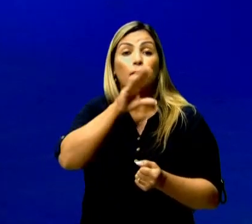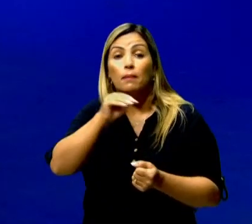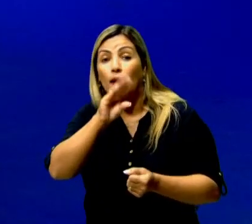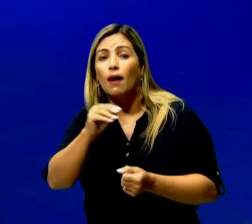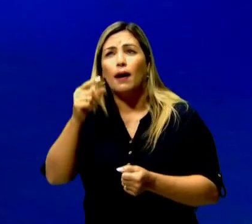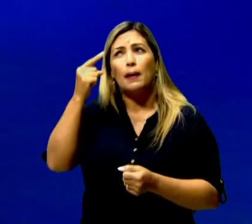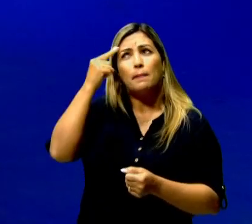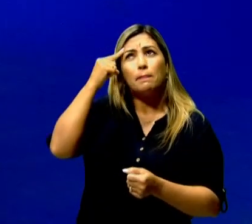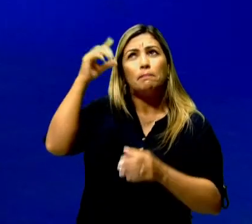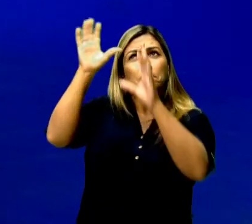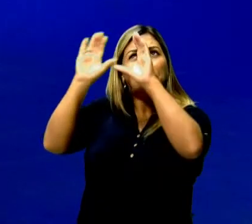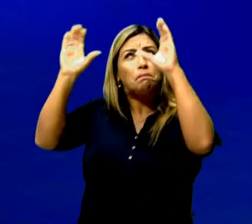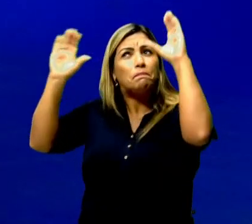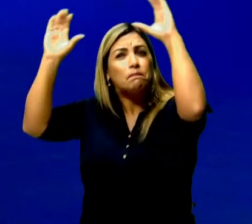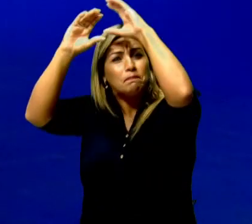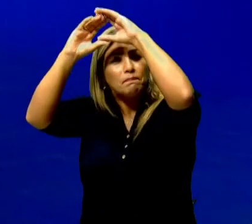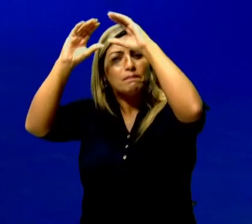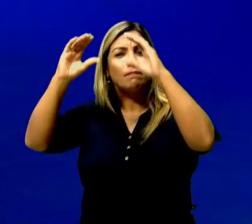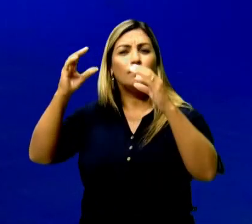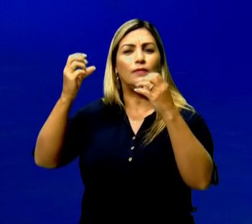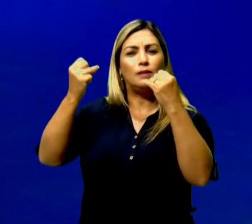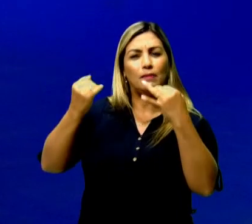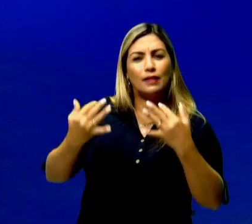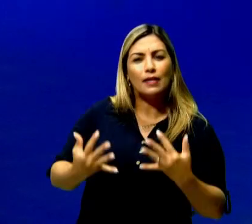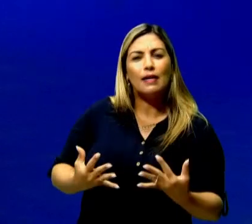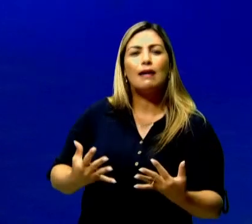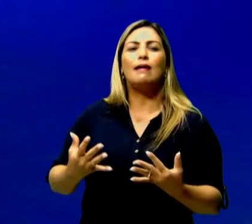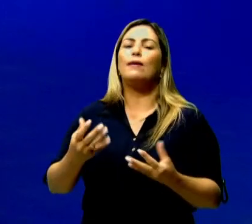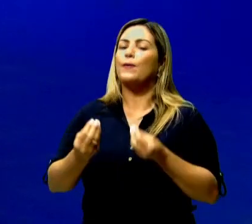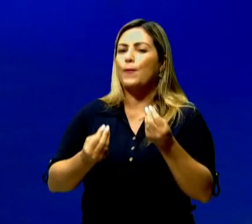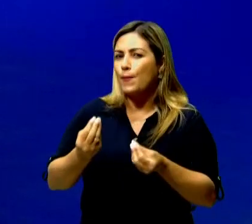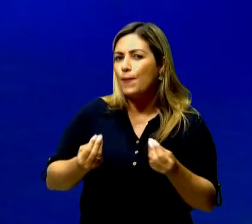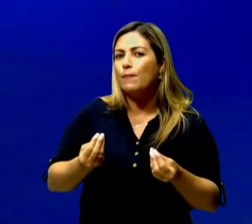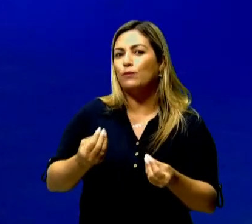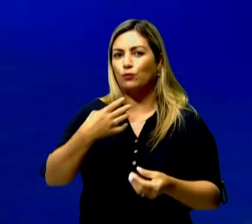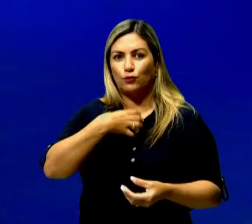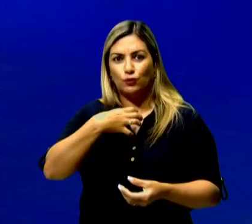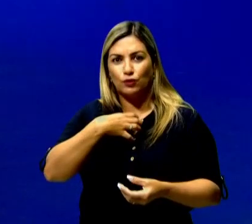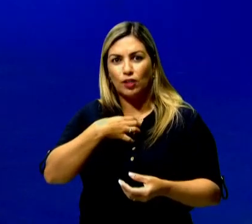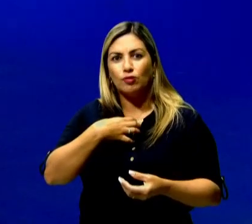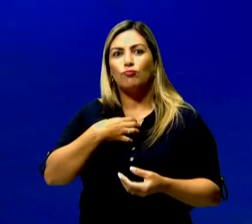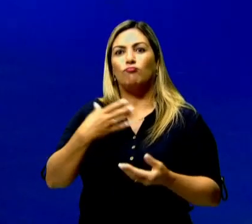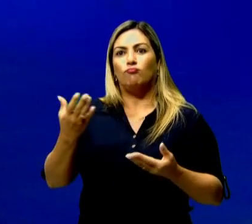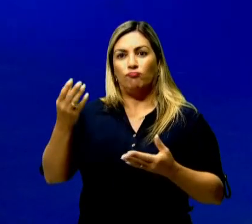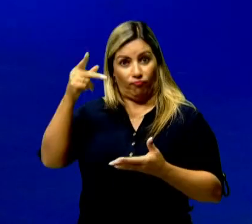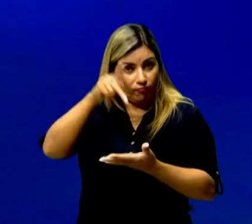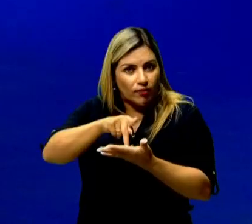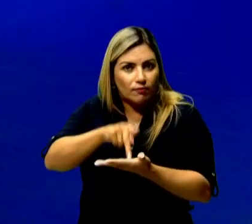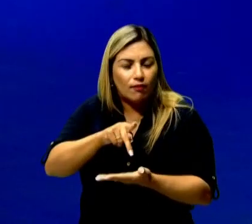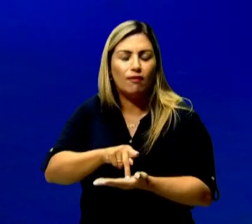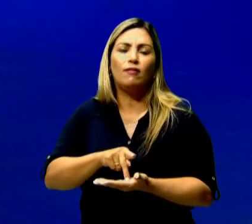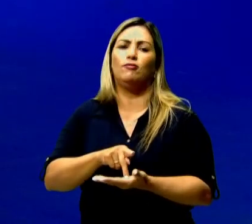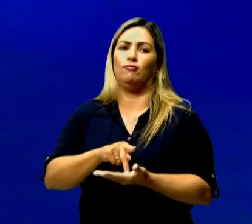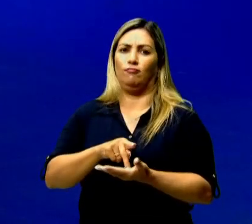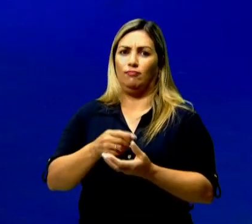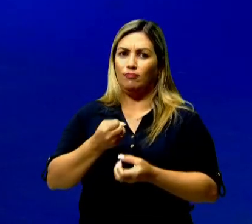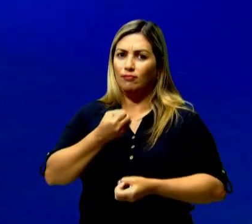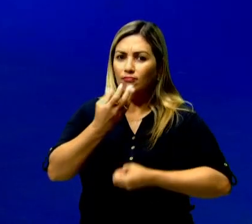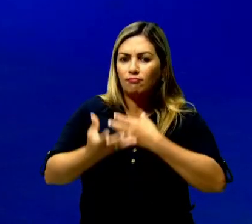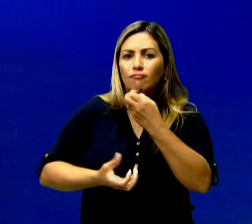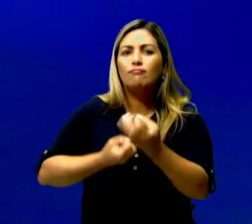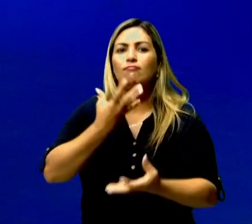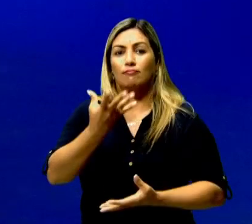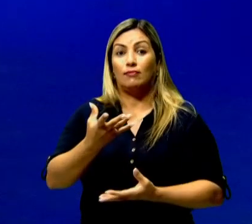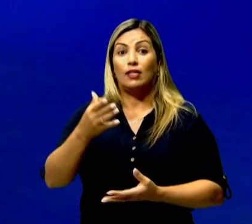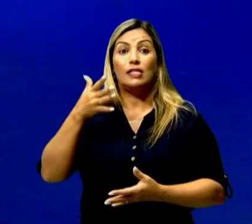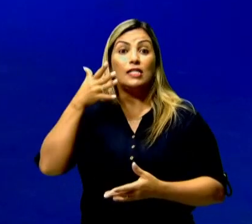qual é o pensamento do personagem da narrativa, de forma integral e verdadeira, esse discurso,